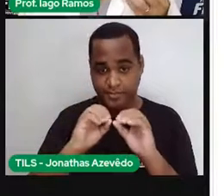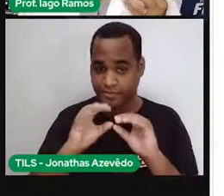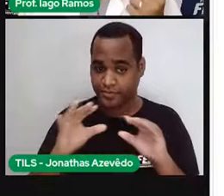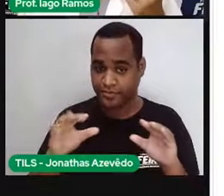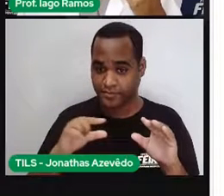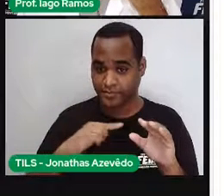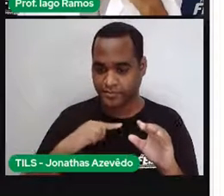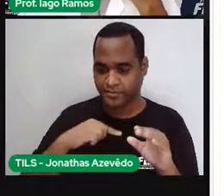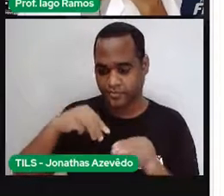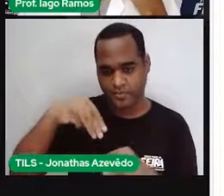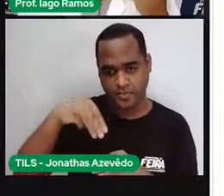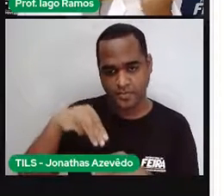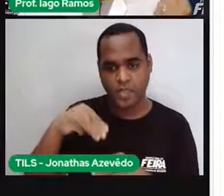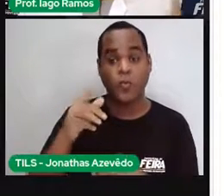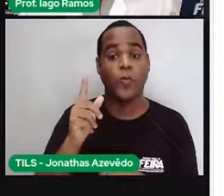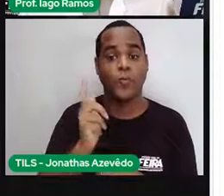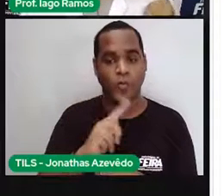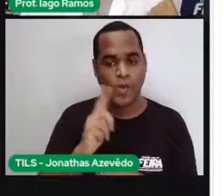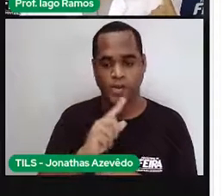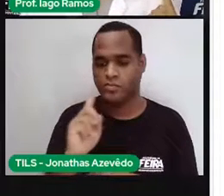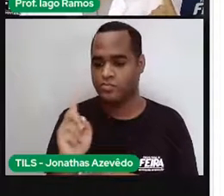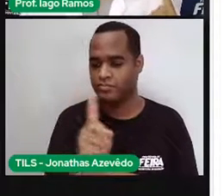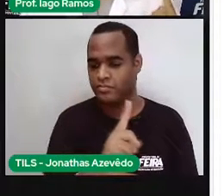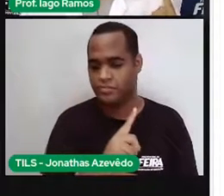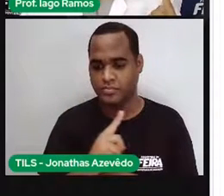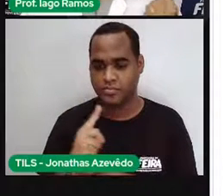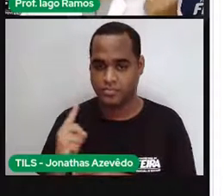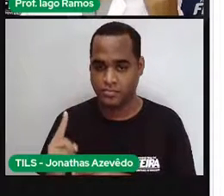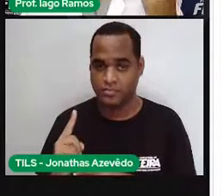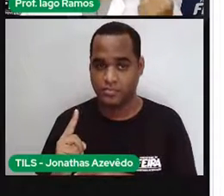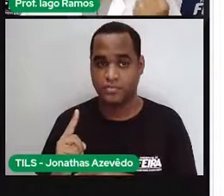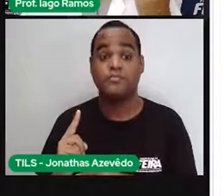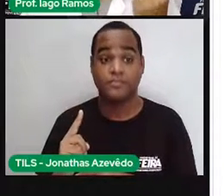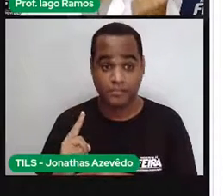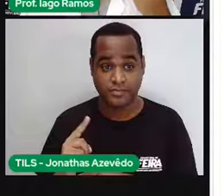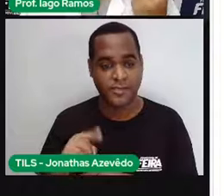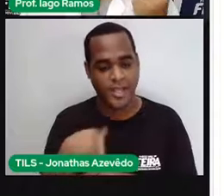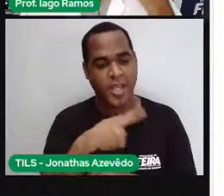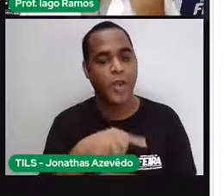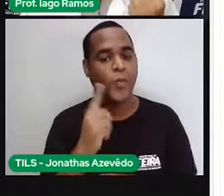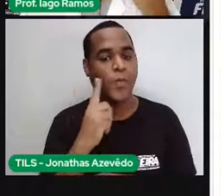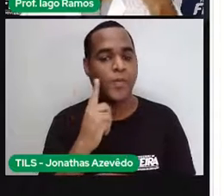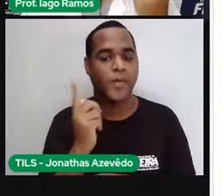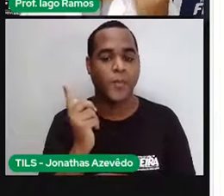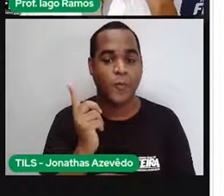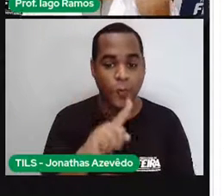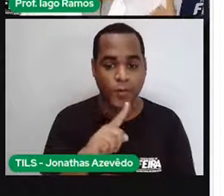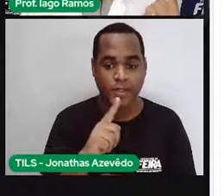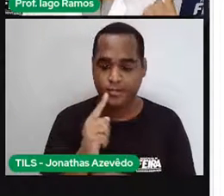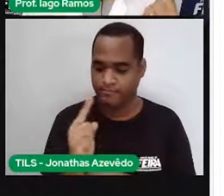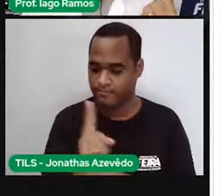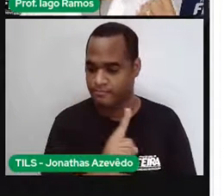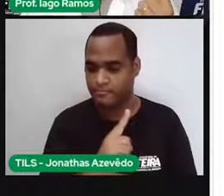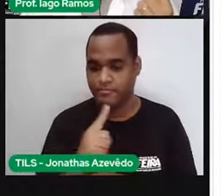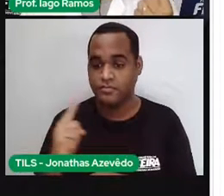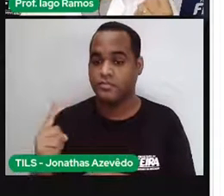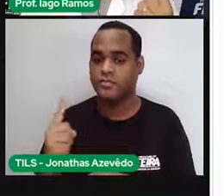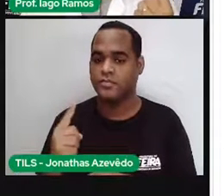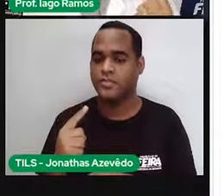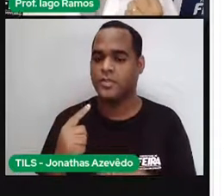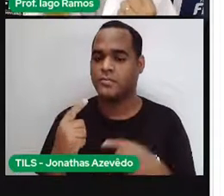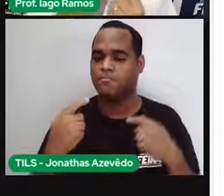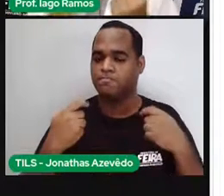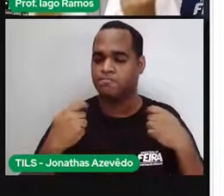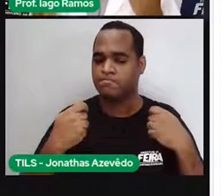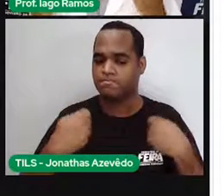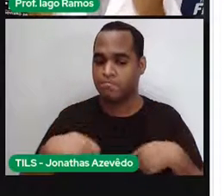metros eu corri em uma volta, e essa quantidade de metros em uma volta vai